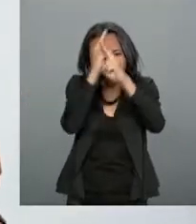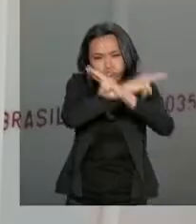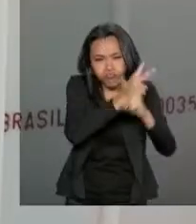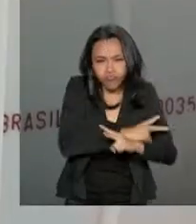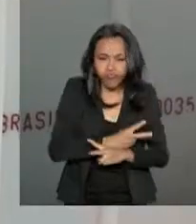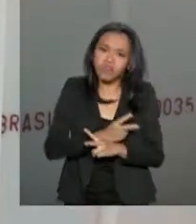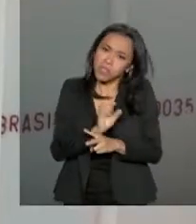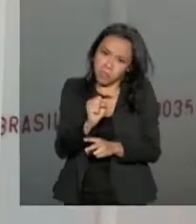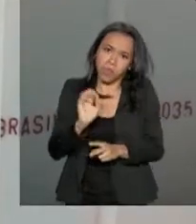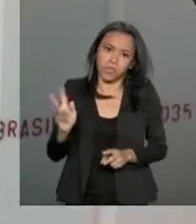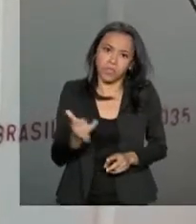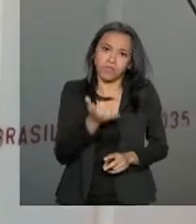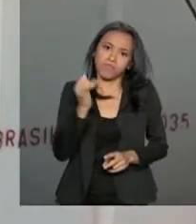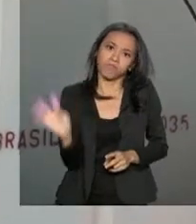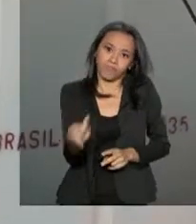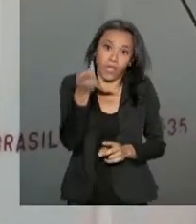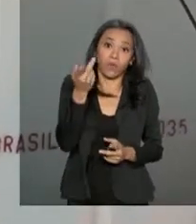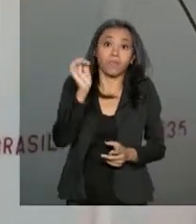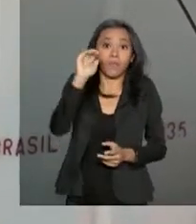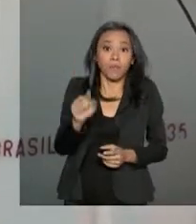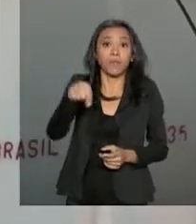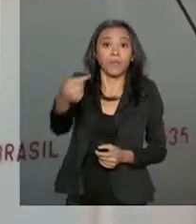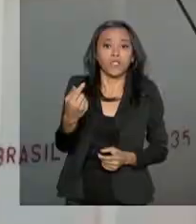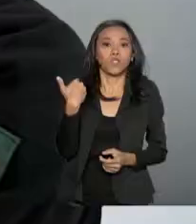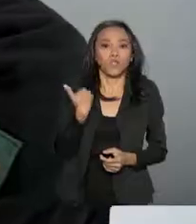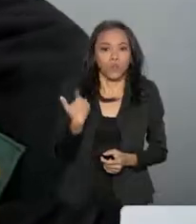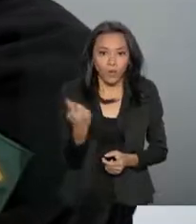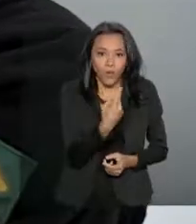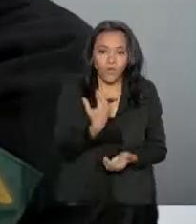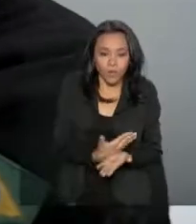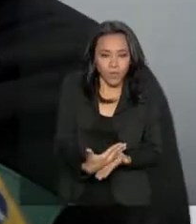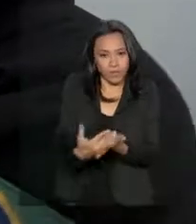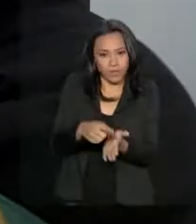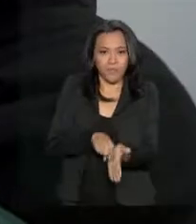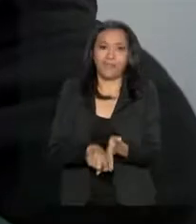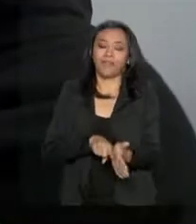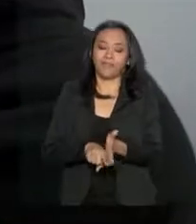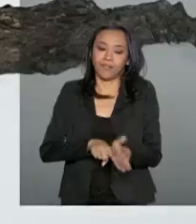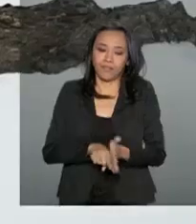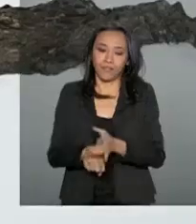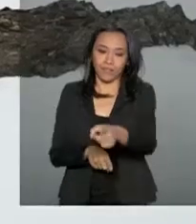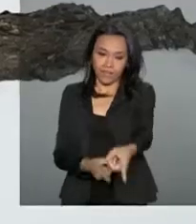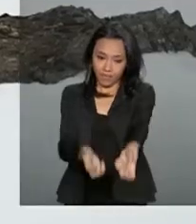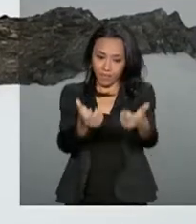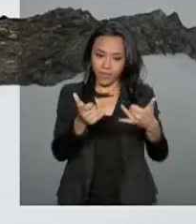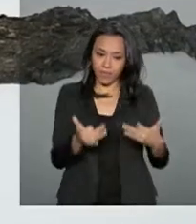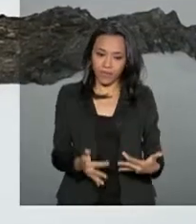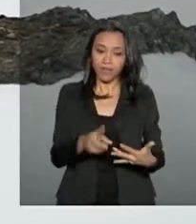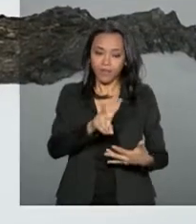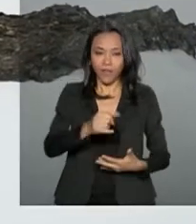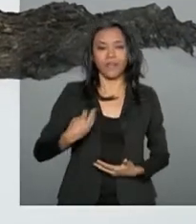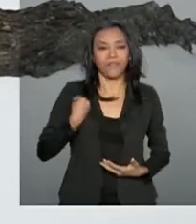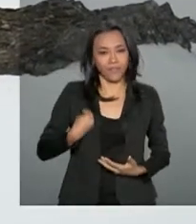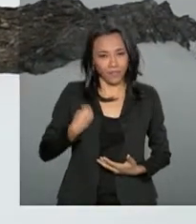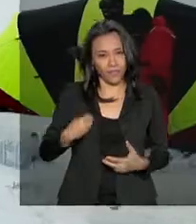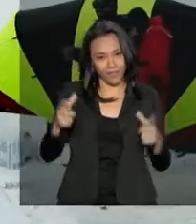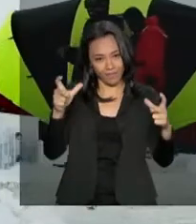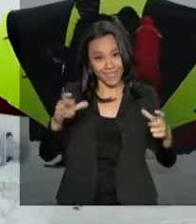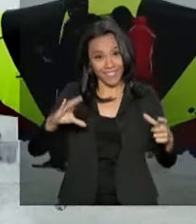que a gente possa ter. E aí sim a gente começa a pesquisa. Para eles, mais do que fazer, aqui vão viver ciência.